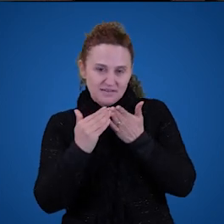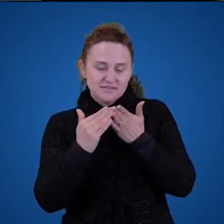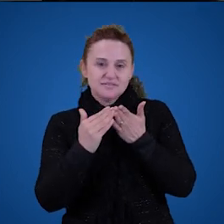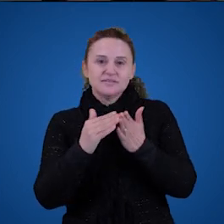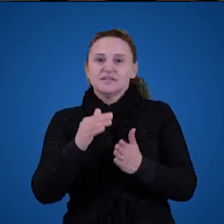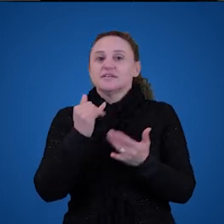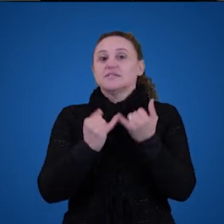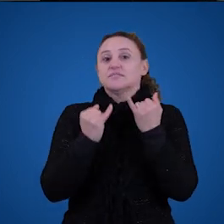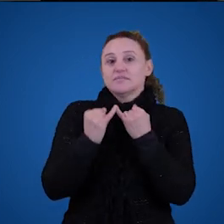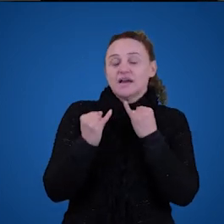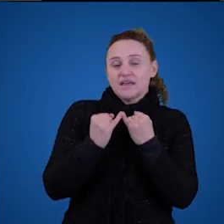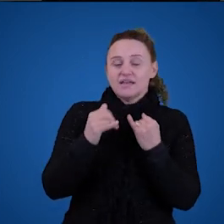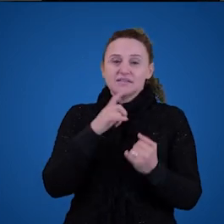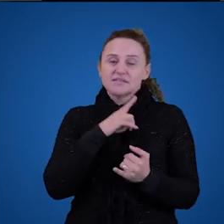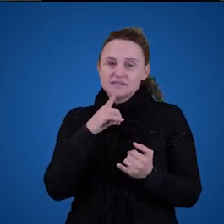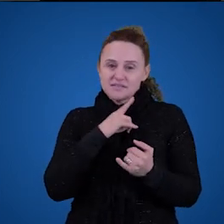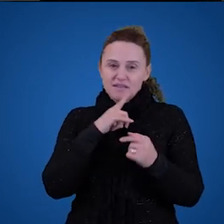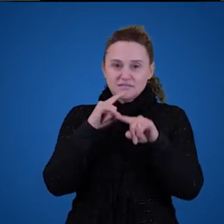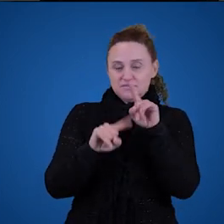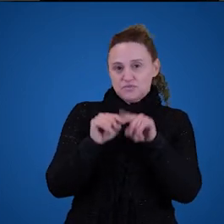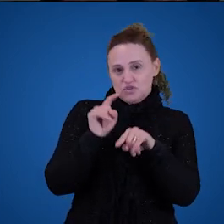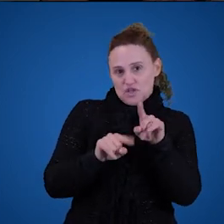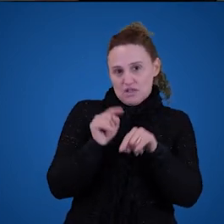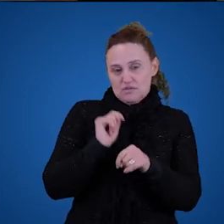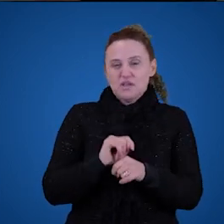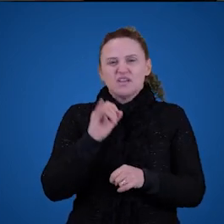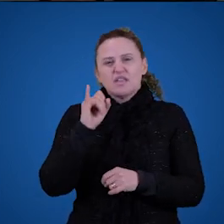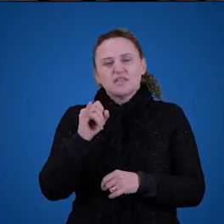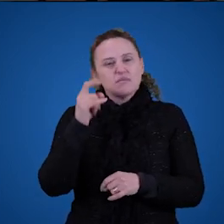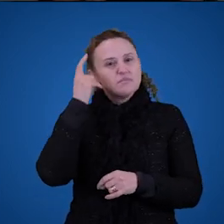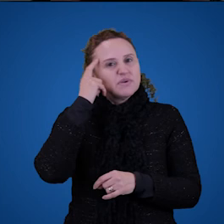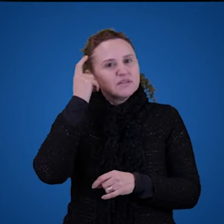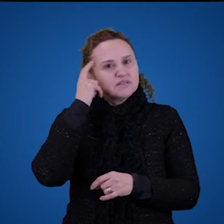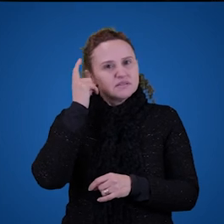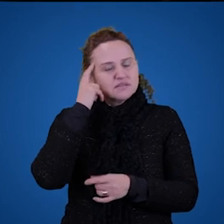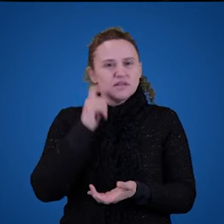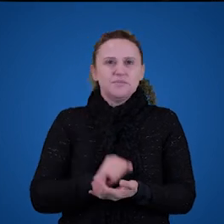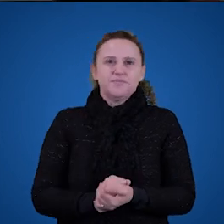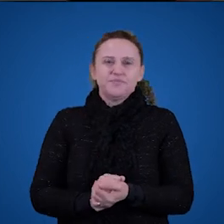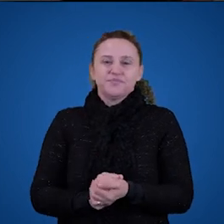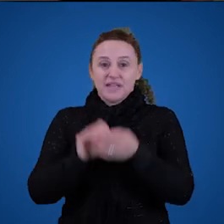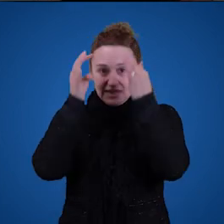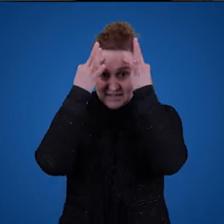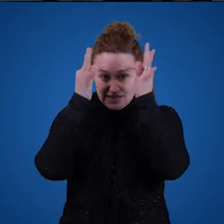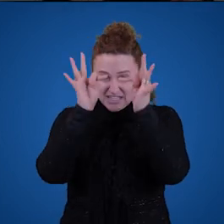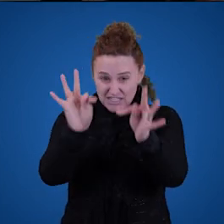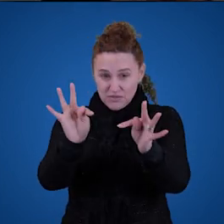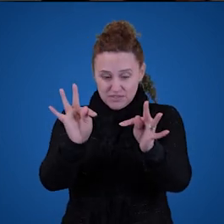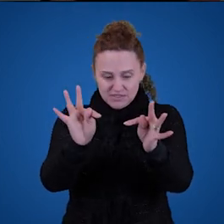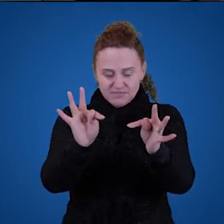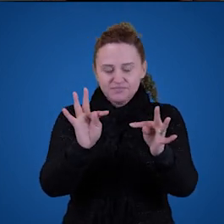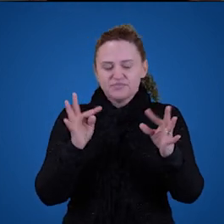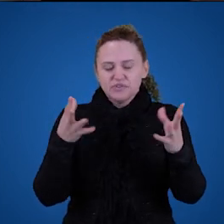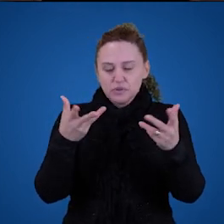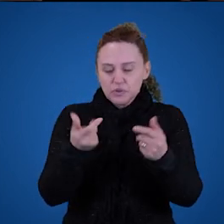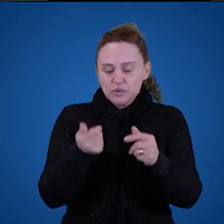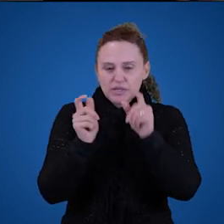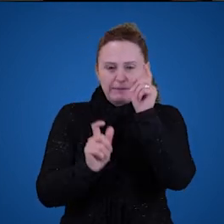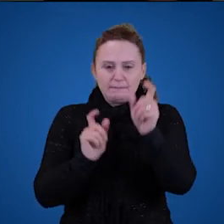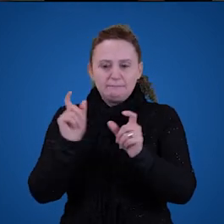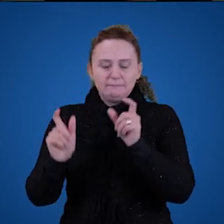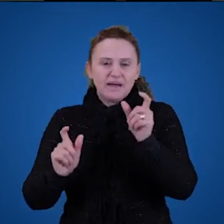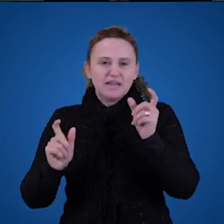realmente captar um objeto. Então, se a gente pensar, em vez de fazer aquela teoria gigantesca, toda palavra